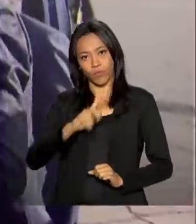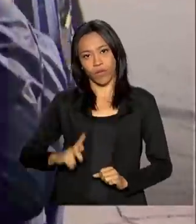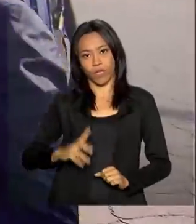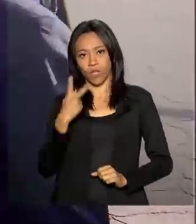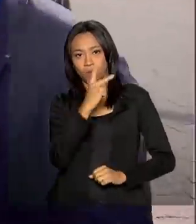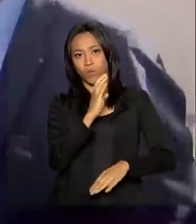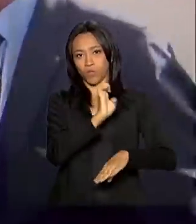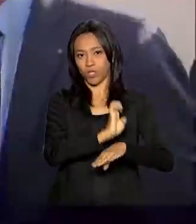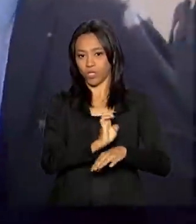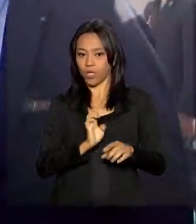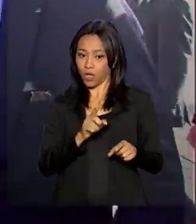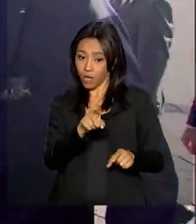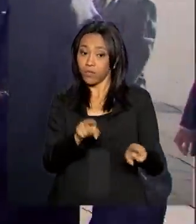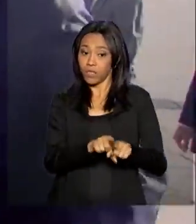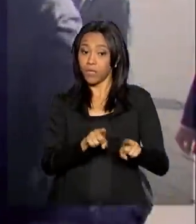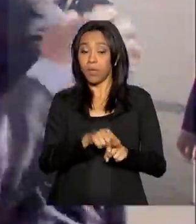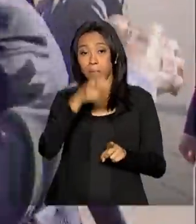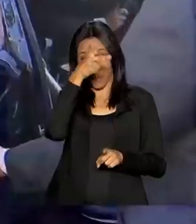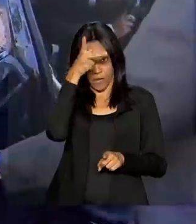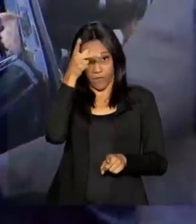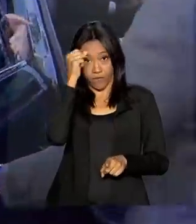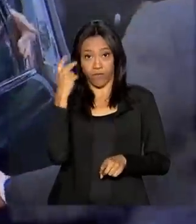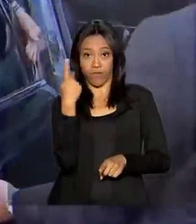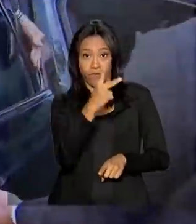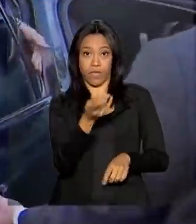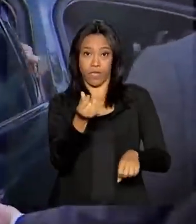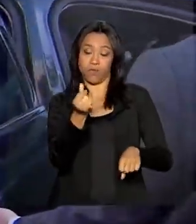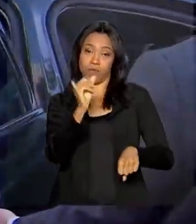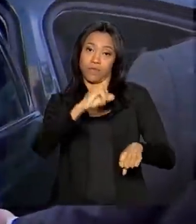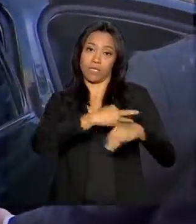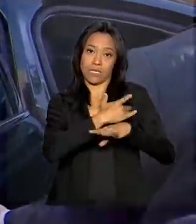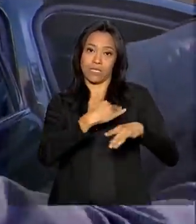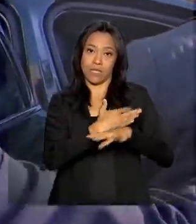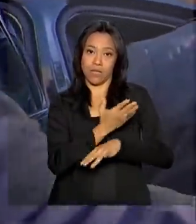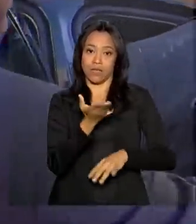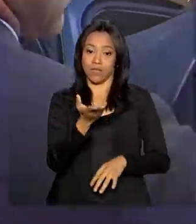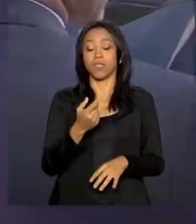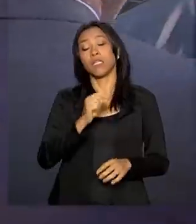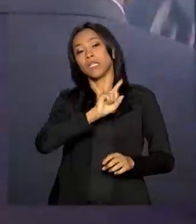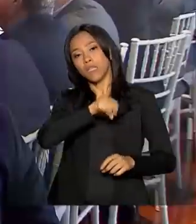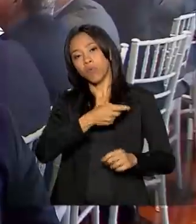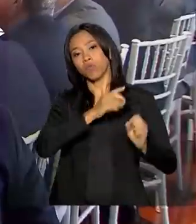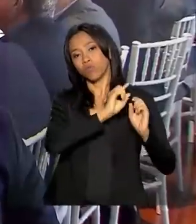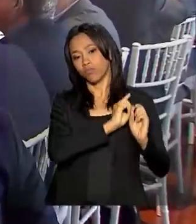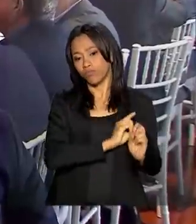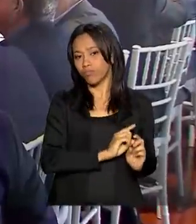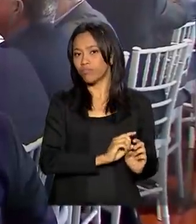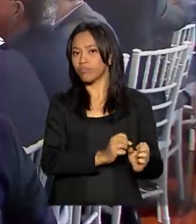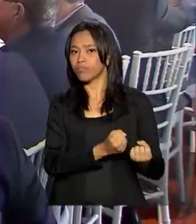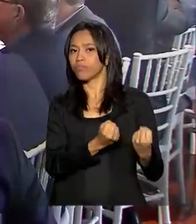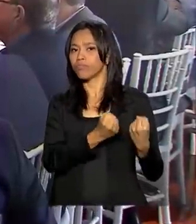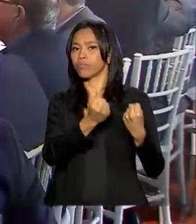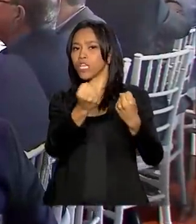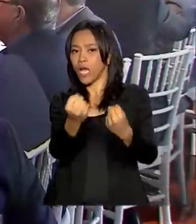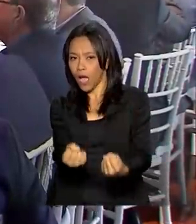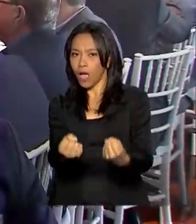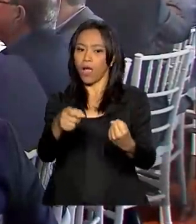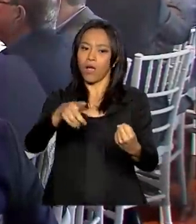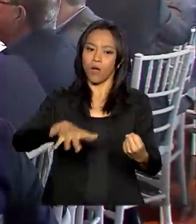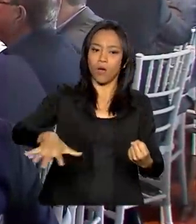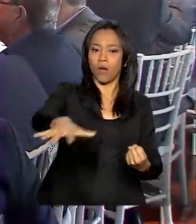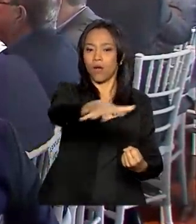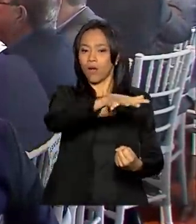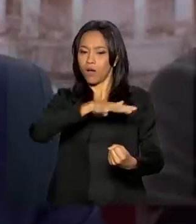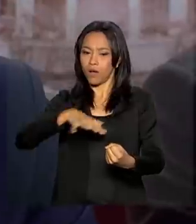o Ronaldo Caiado, e também pelo prefeito da cidade, Iris Rezende. De lá, o presidente foi de carro para o Palácio das